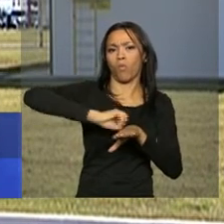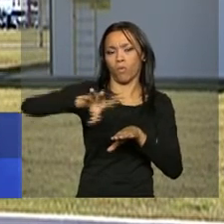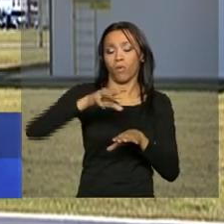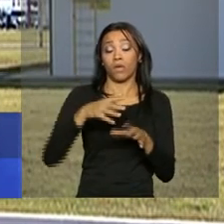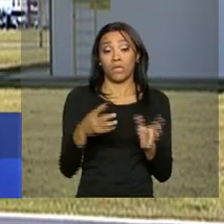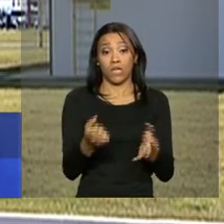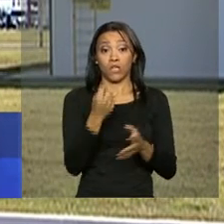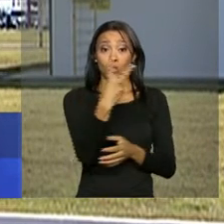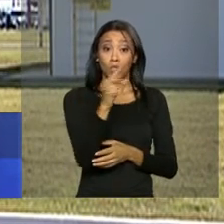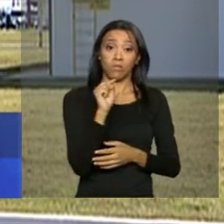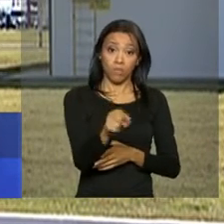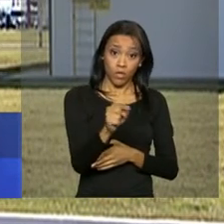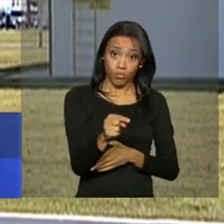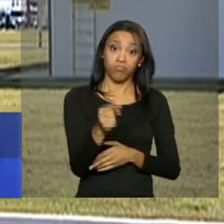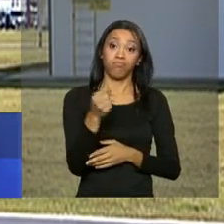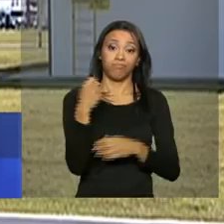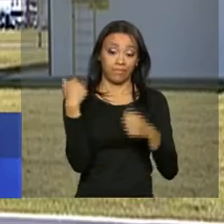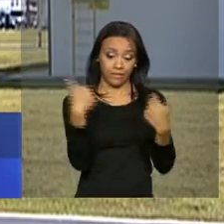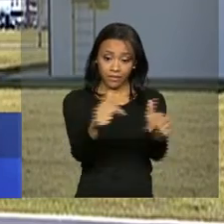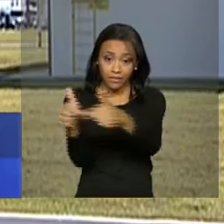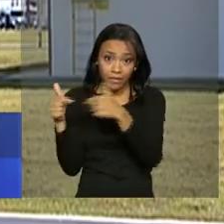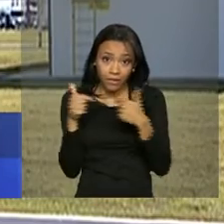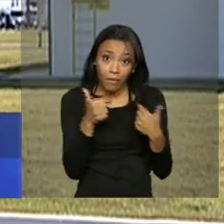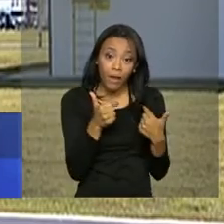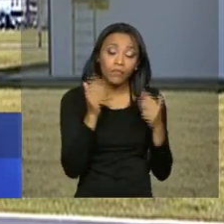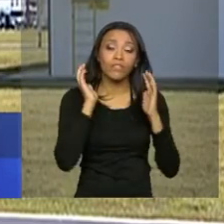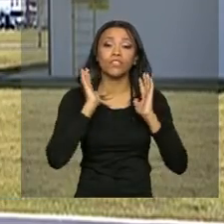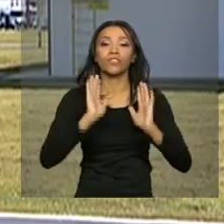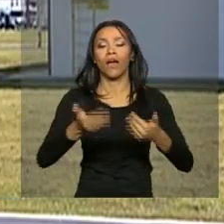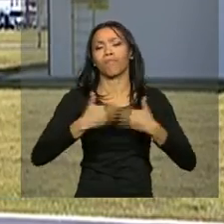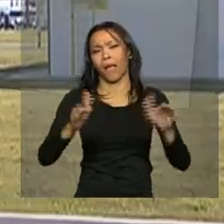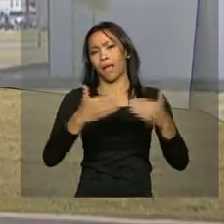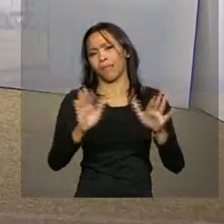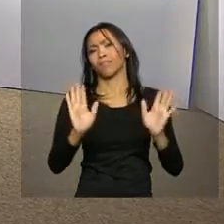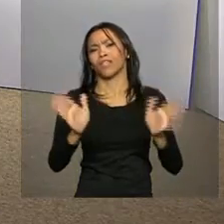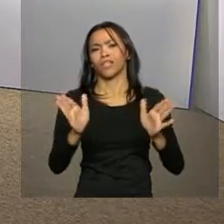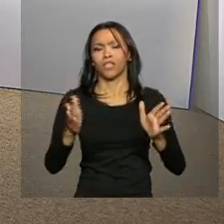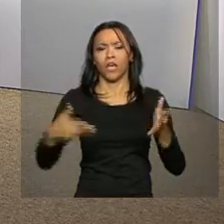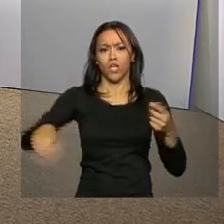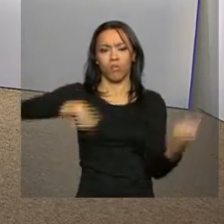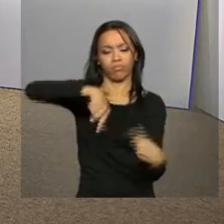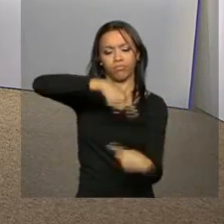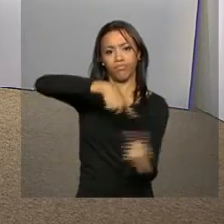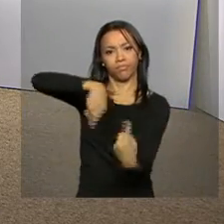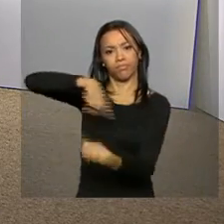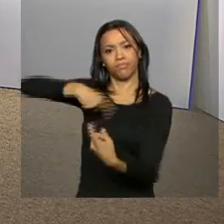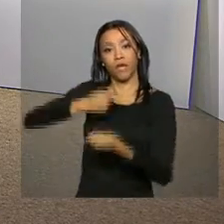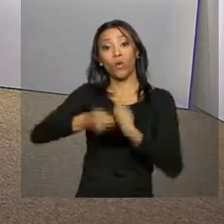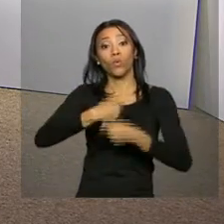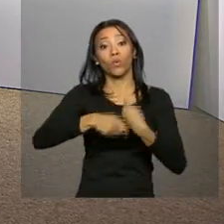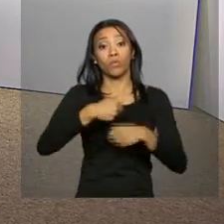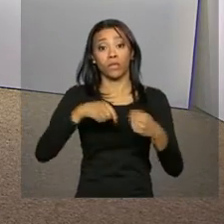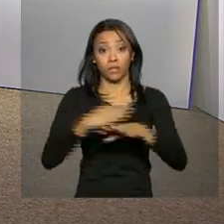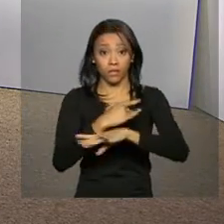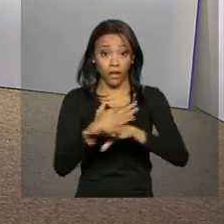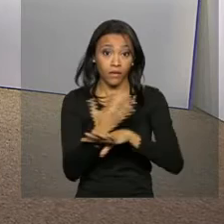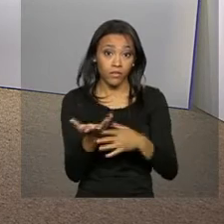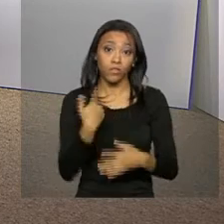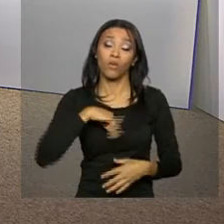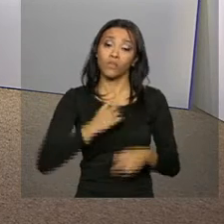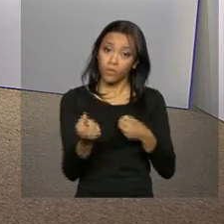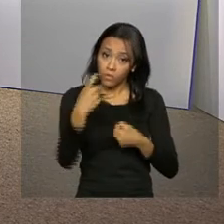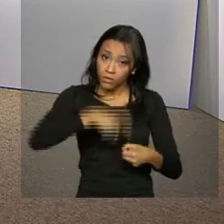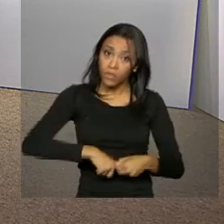postos de trabalho foram criados no município, movimentando a economia da cidade. Nós voltamos a qualquer momento com a